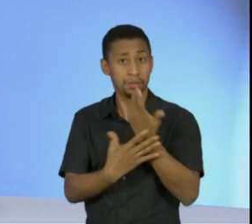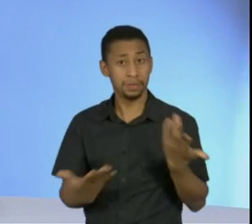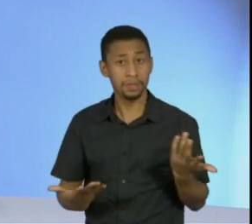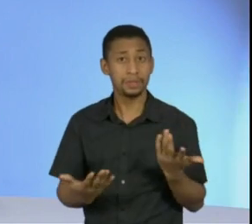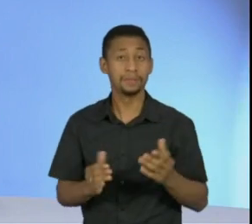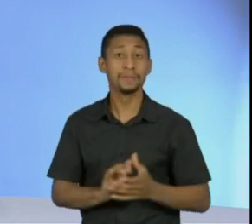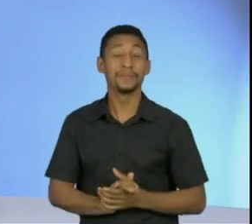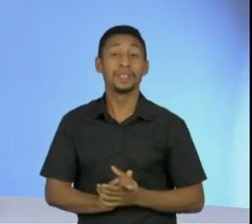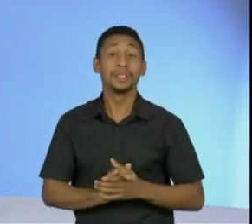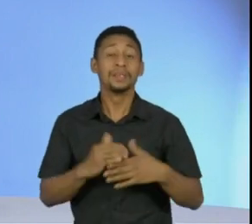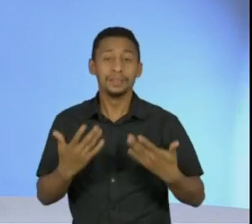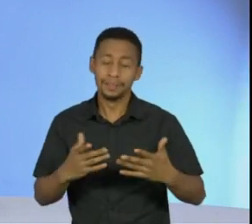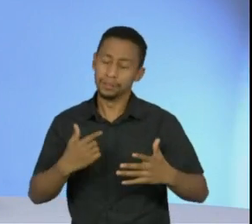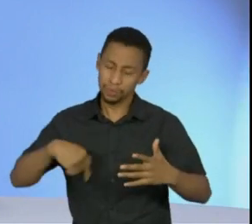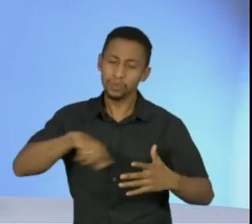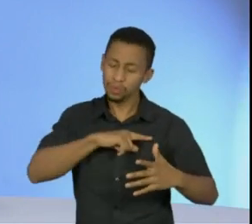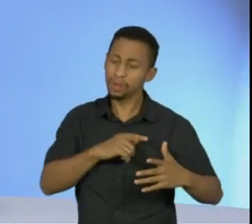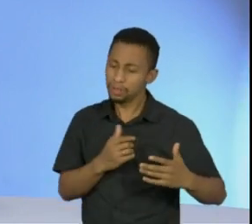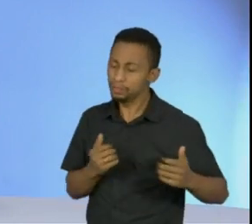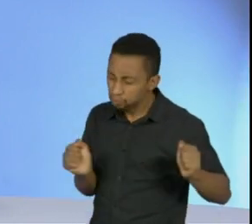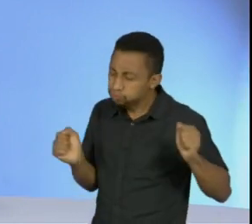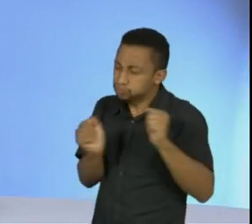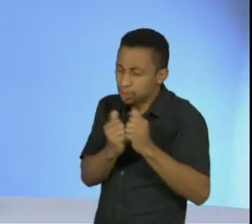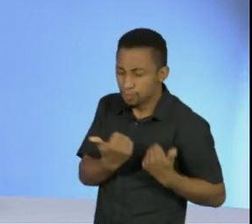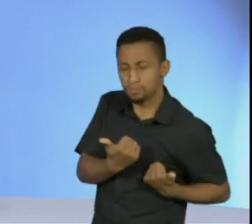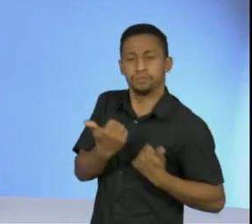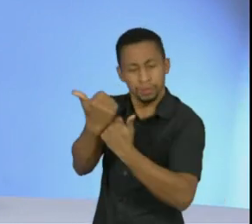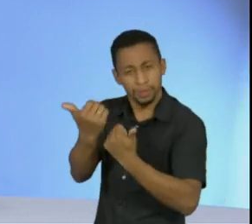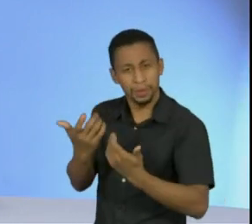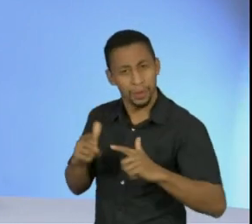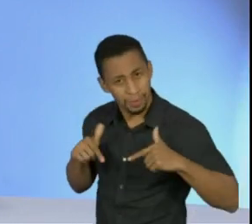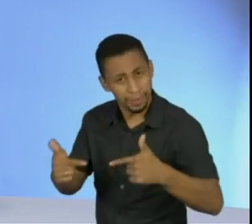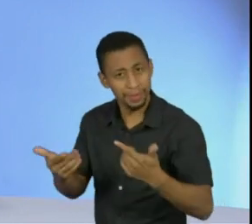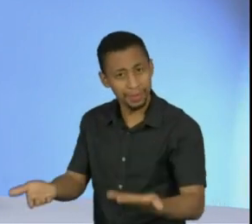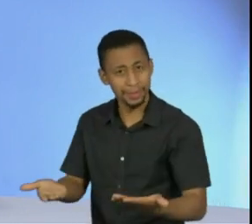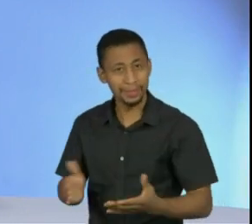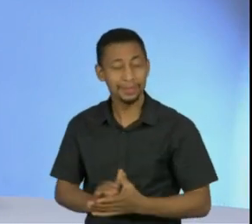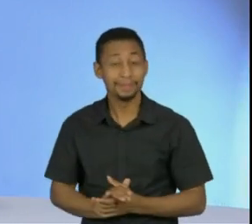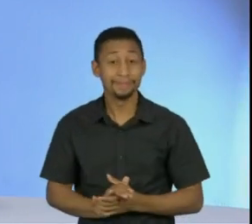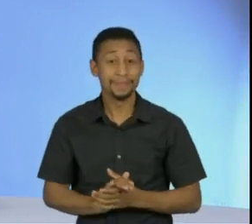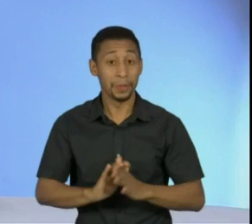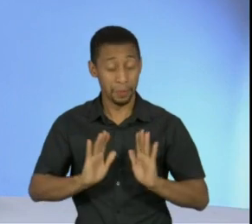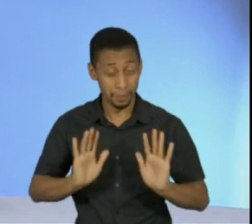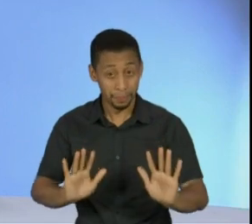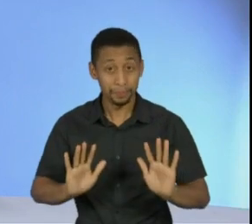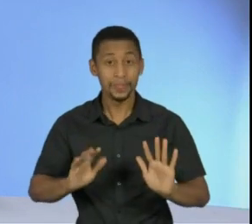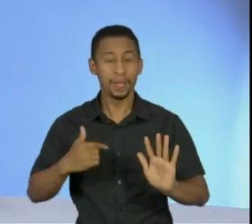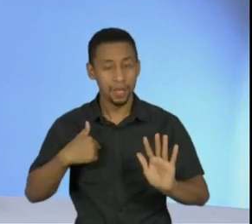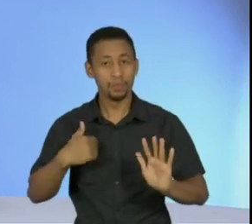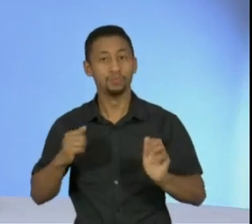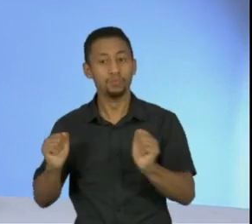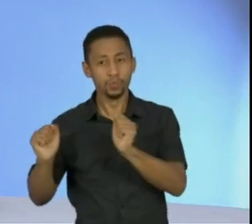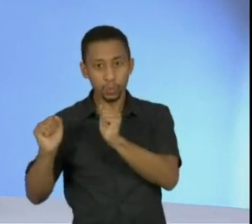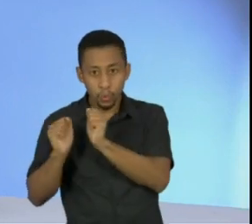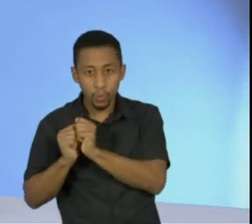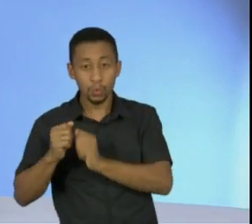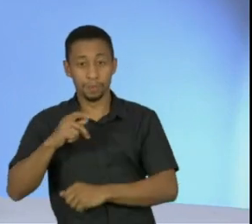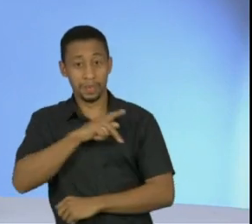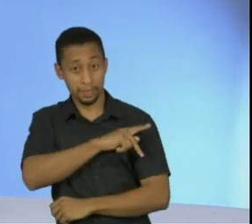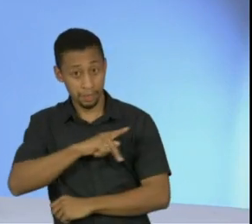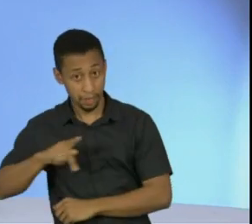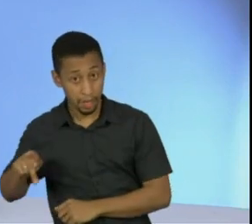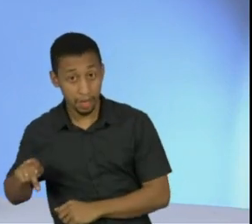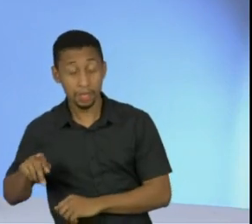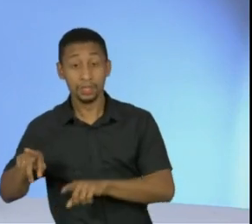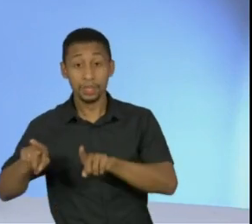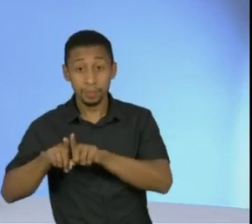eu me sinto parte dessa luta. Eu estou brincando. sinto parte dessa luta, Vera, porque diversas vezes eu estive com o presidente, estive com o Raul Júlman,